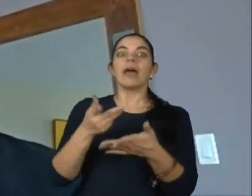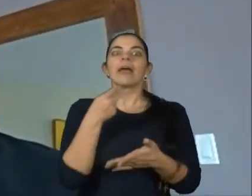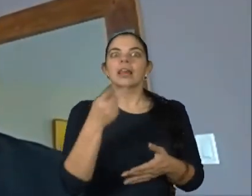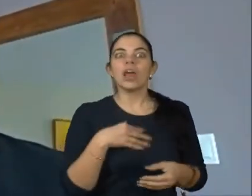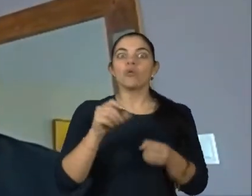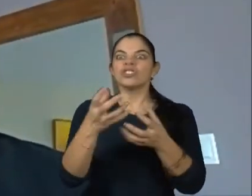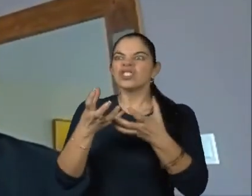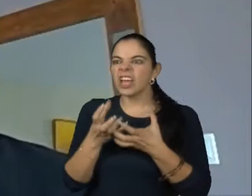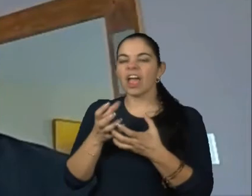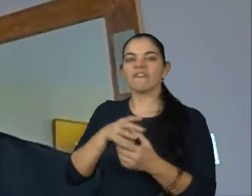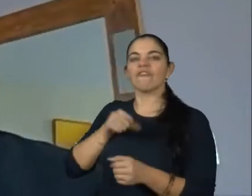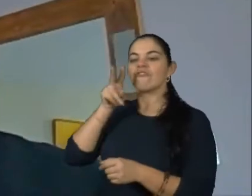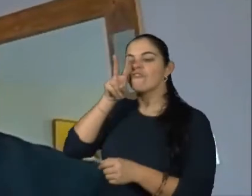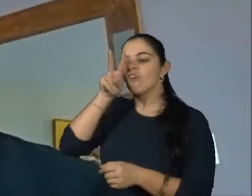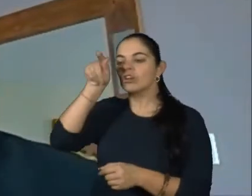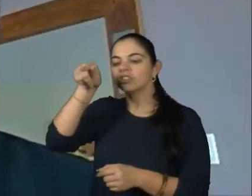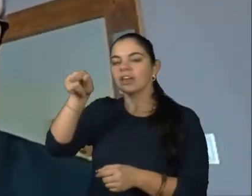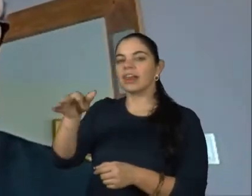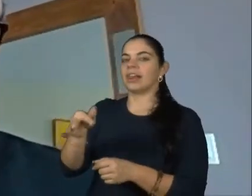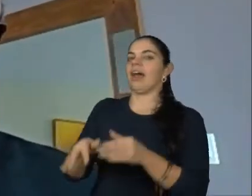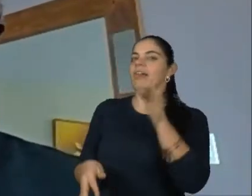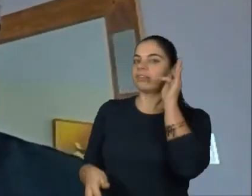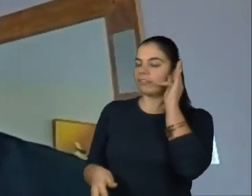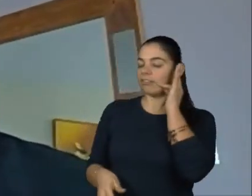tem isso muito forte na Tati, daqui a pouco ela vai entrar,